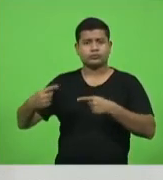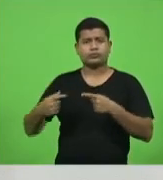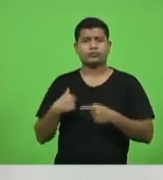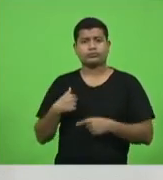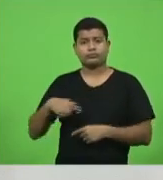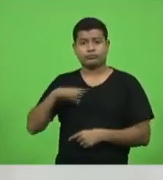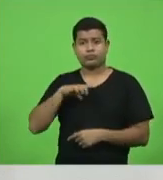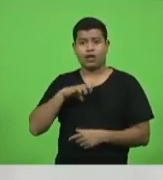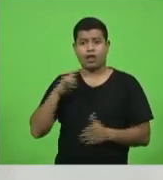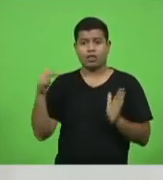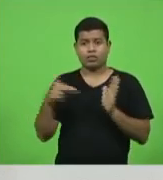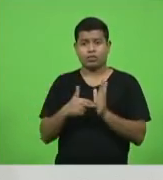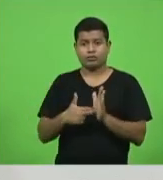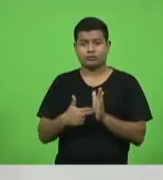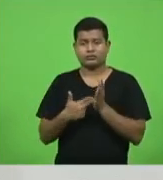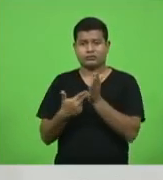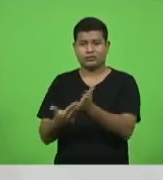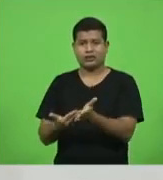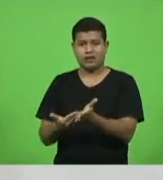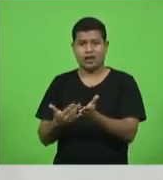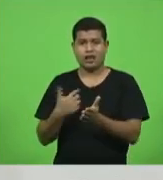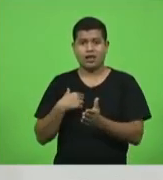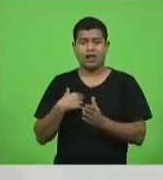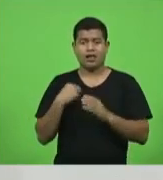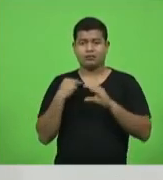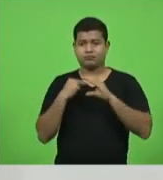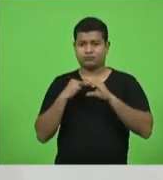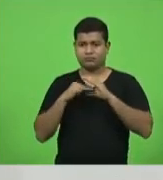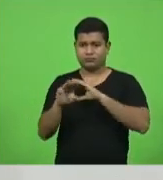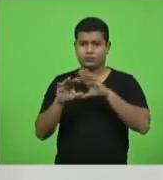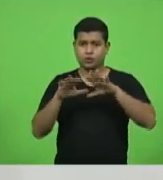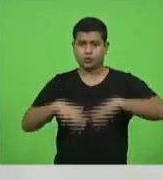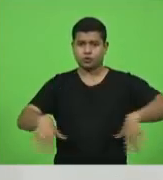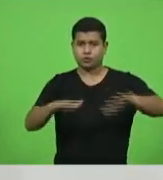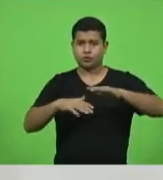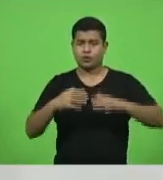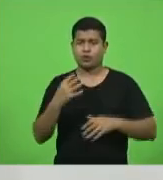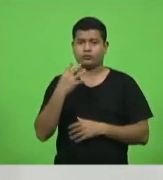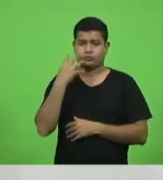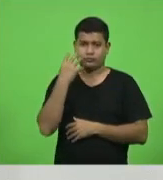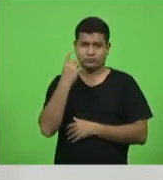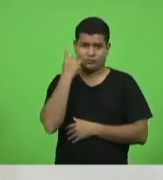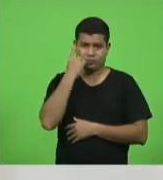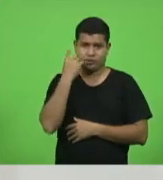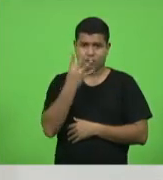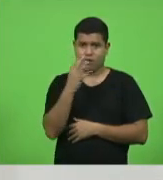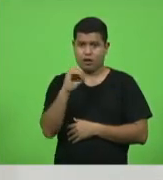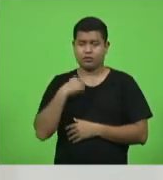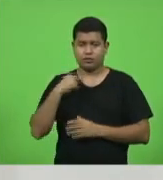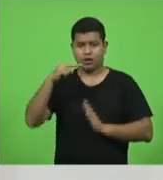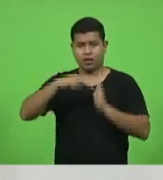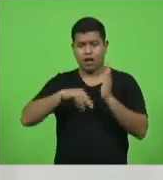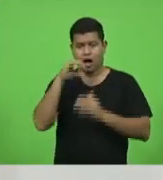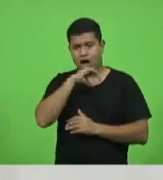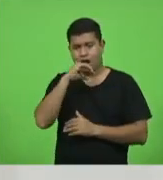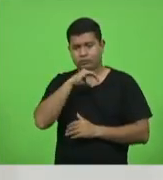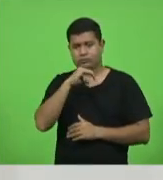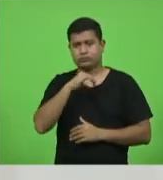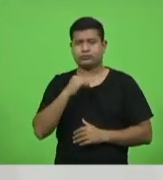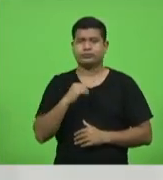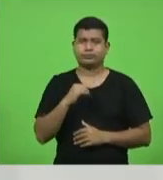nota que foi, inclusive, encaminhada a todos os 40 deputados. Eu quero fazer a leitura breve, é uma nota bem curta.